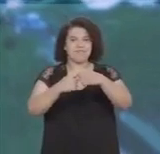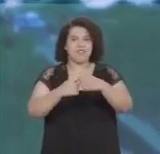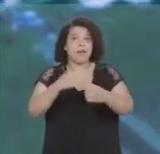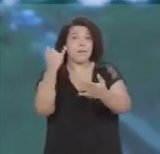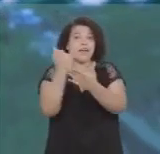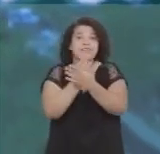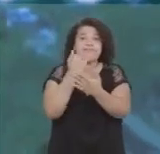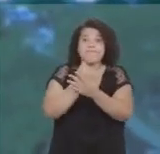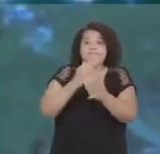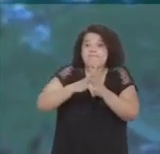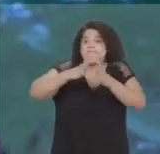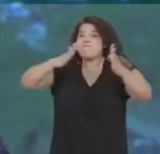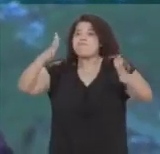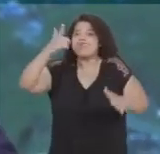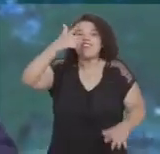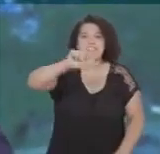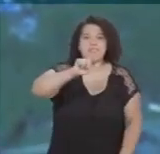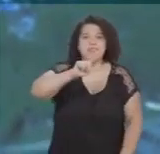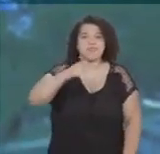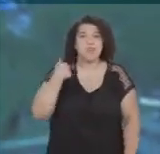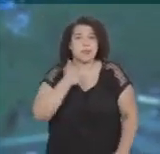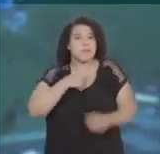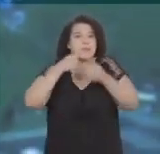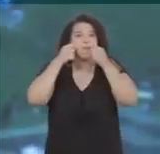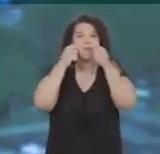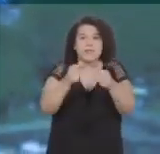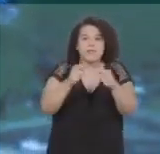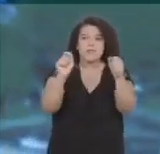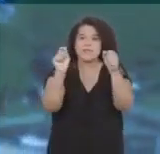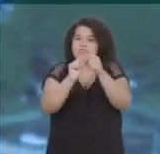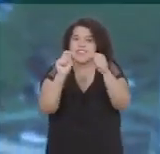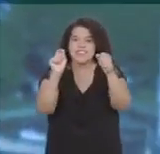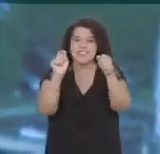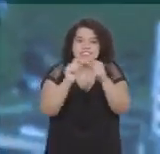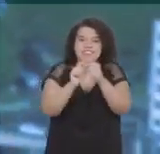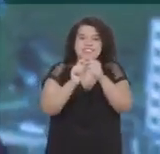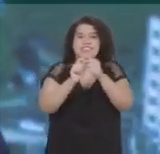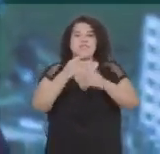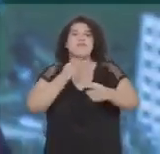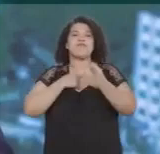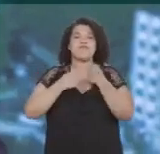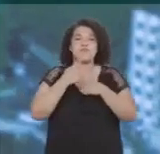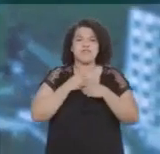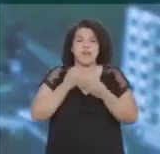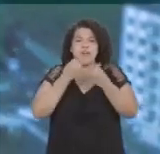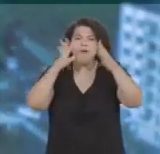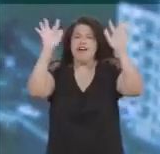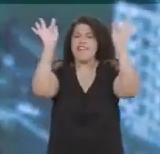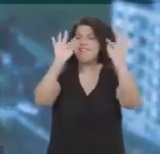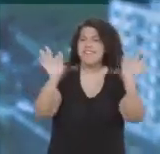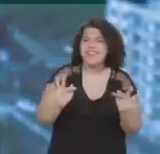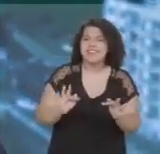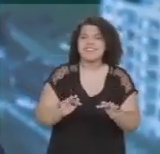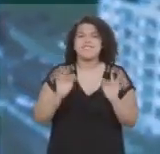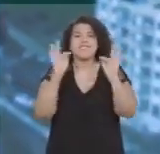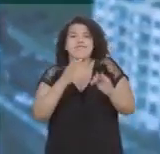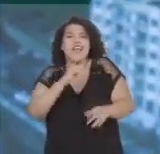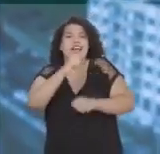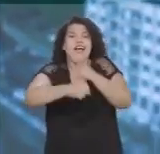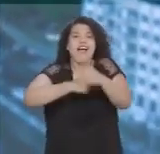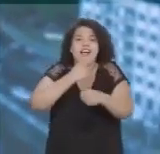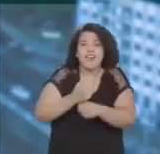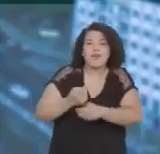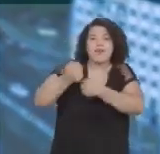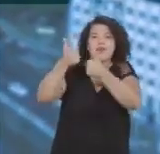nossa cidade. Torna Itabuna grande novamente. Seremos capazes de realizarmos esse desejo. Boas festas,